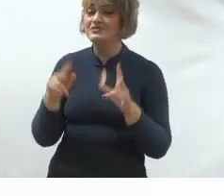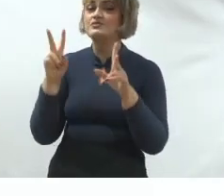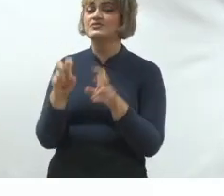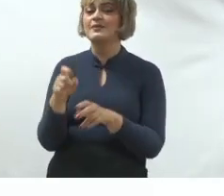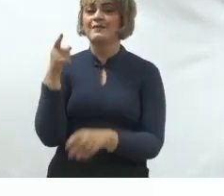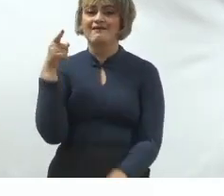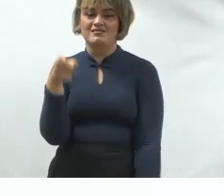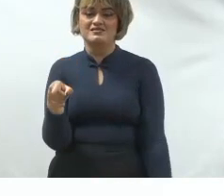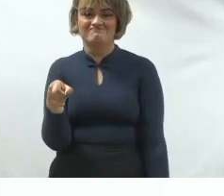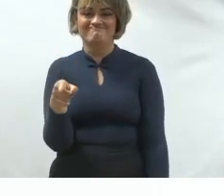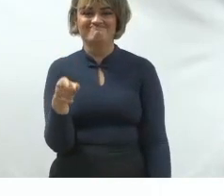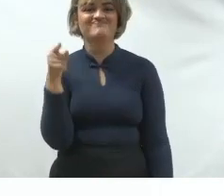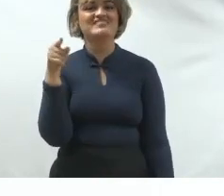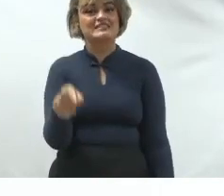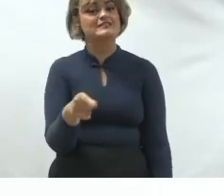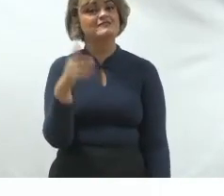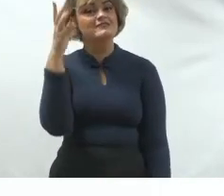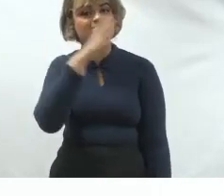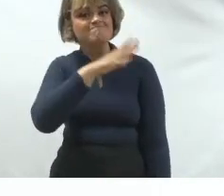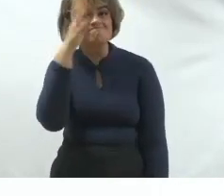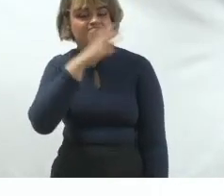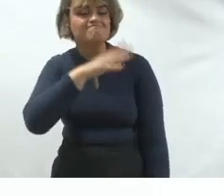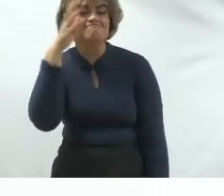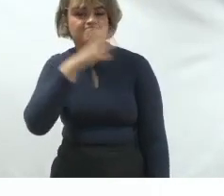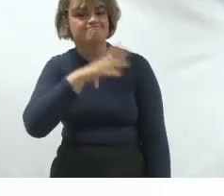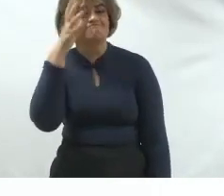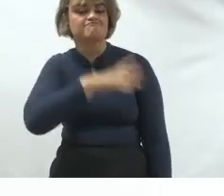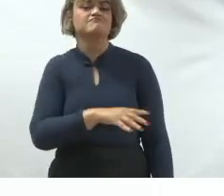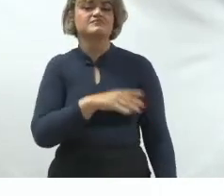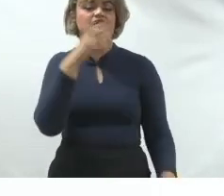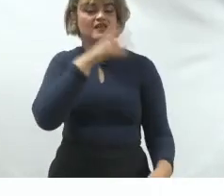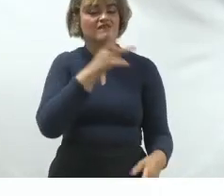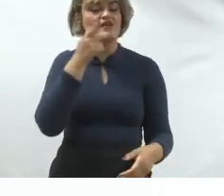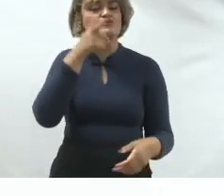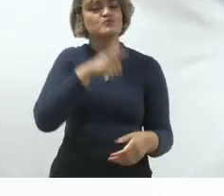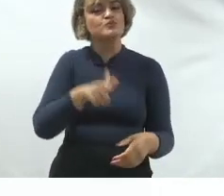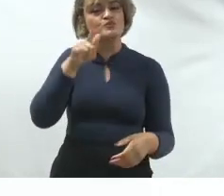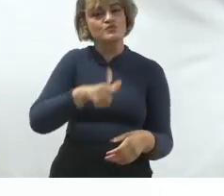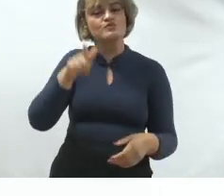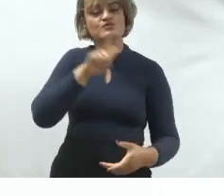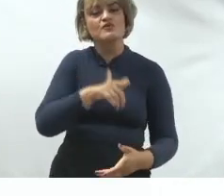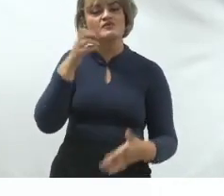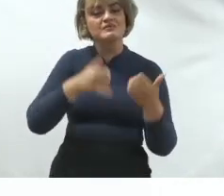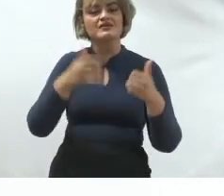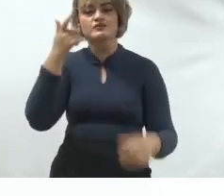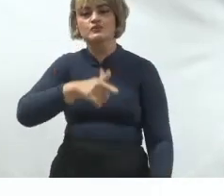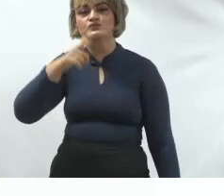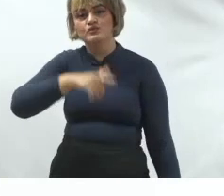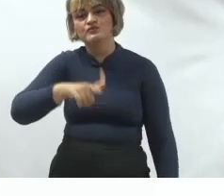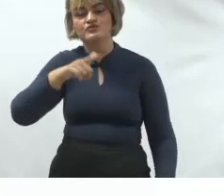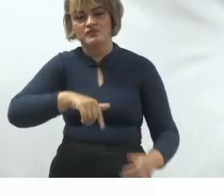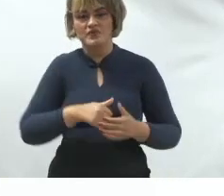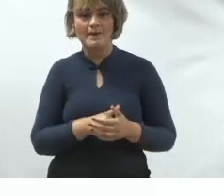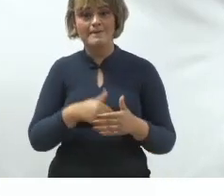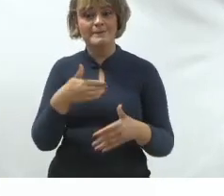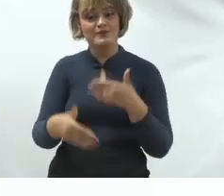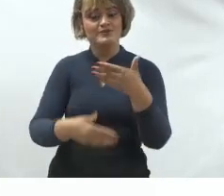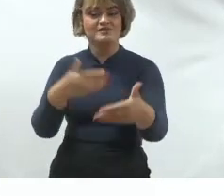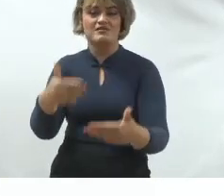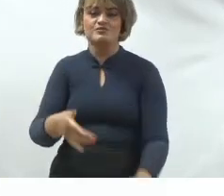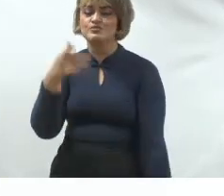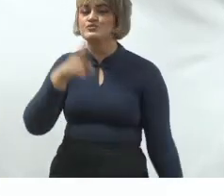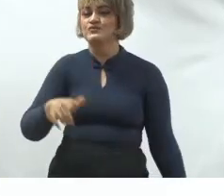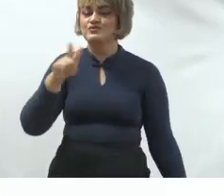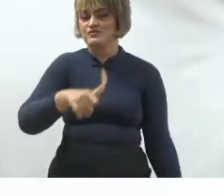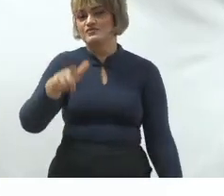é muito específica e você vai ser persistente em repetir isso, sem conversar isso com a população. É um processo de persistência e repetição.